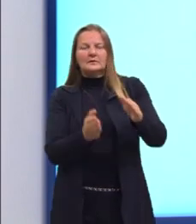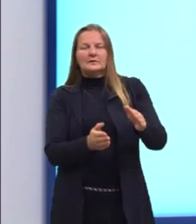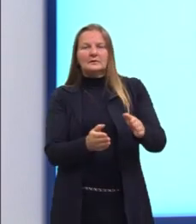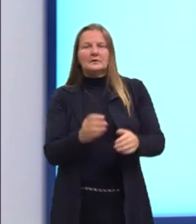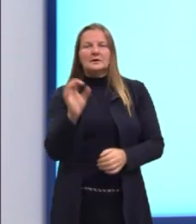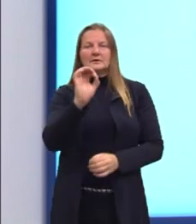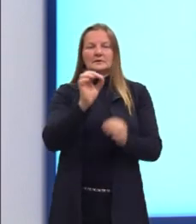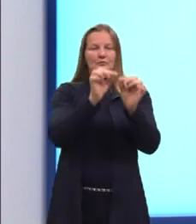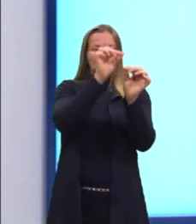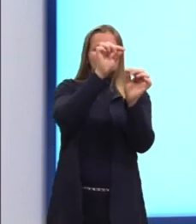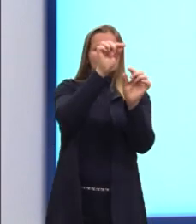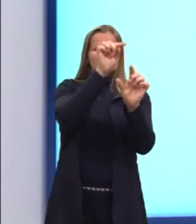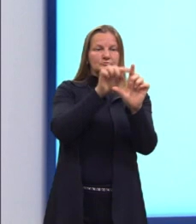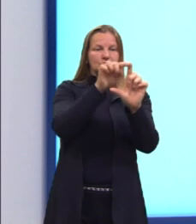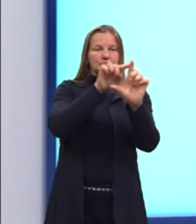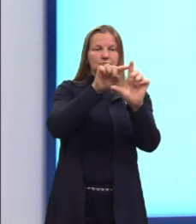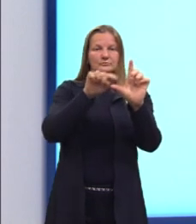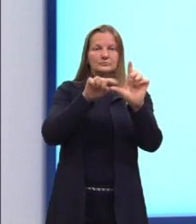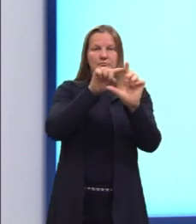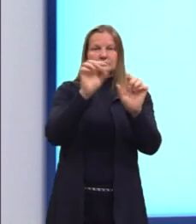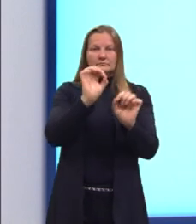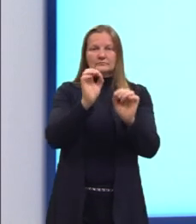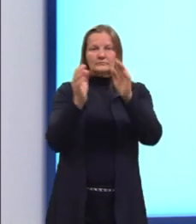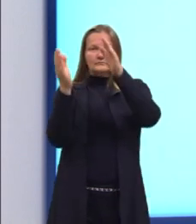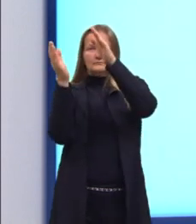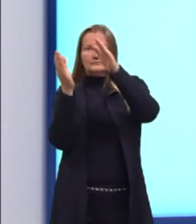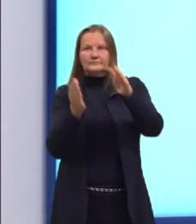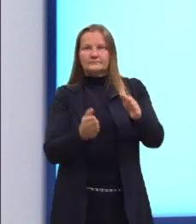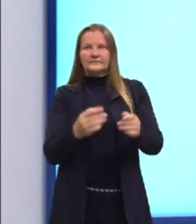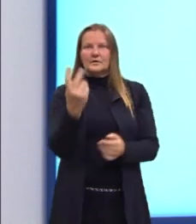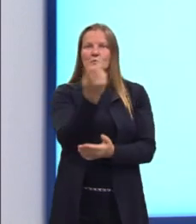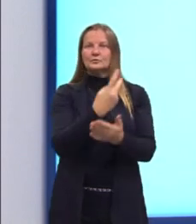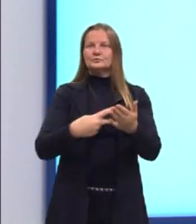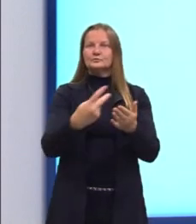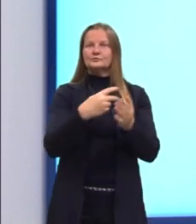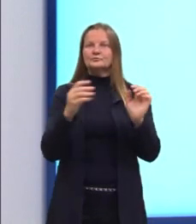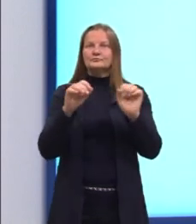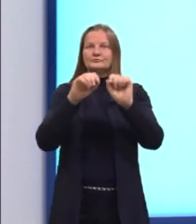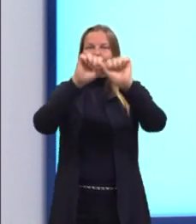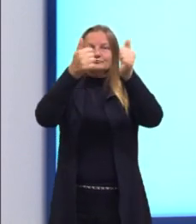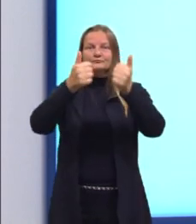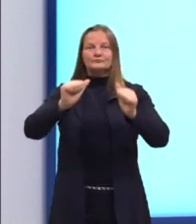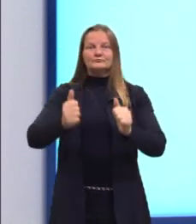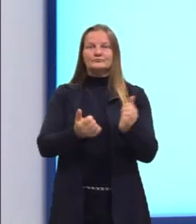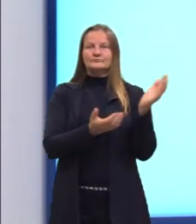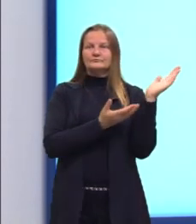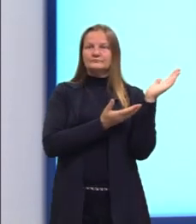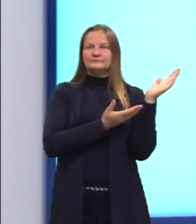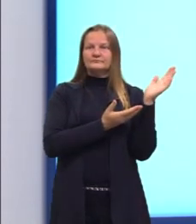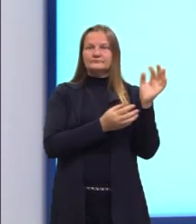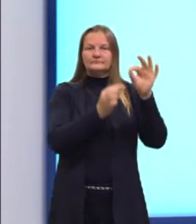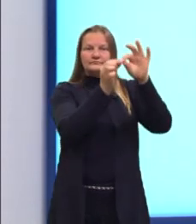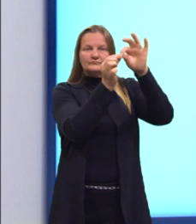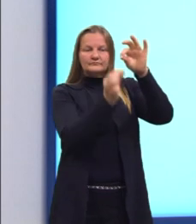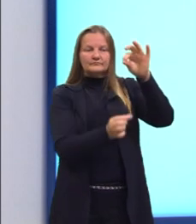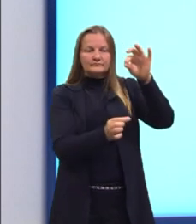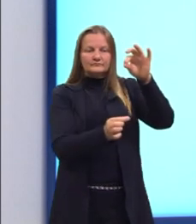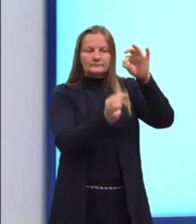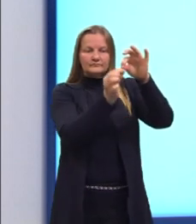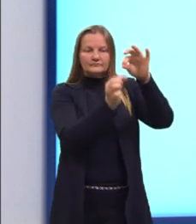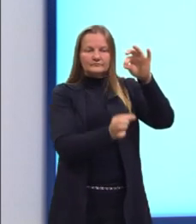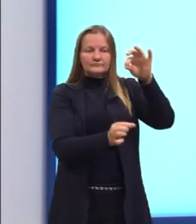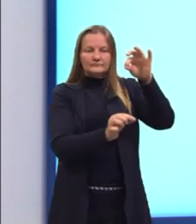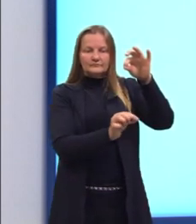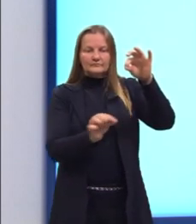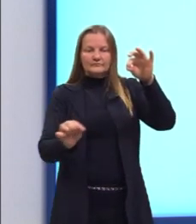perpendicular à base. Então, nós temos aqui as duas figuras representando um prisma reto. Então, nós podemos ver que